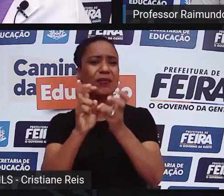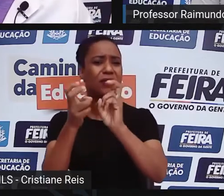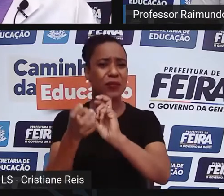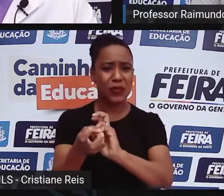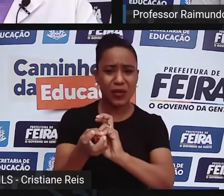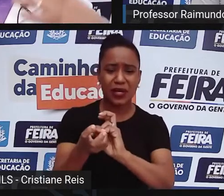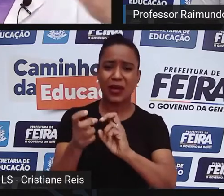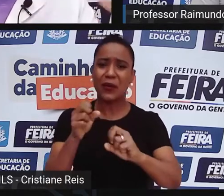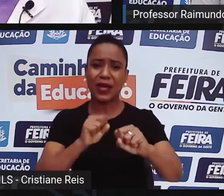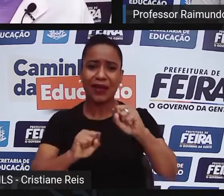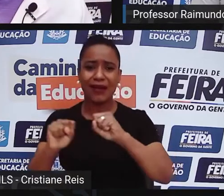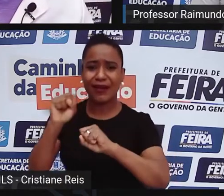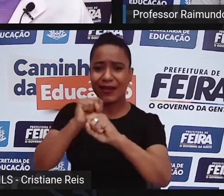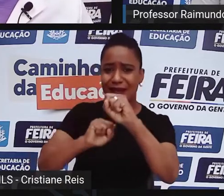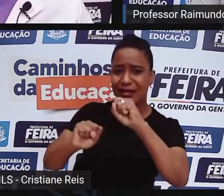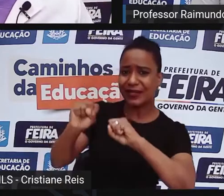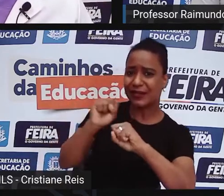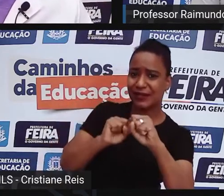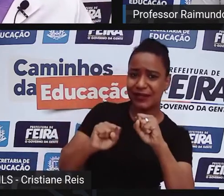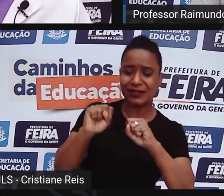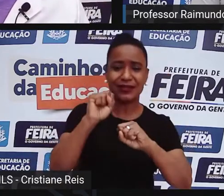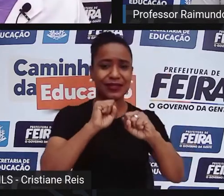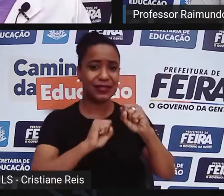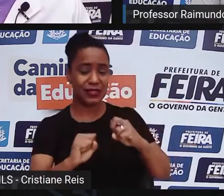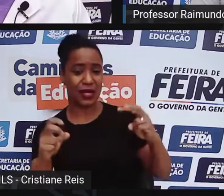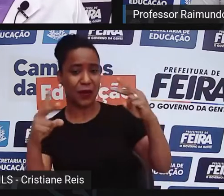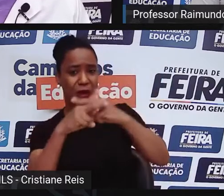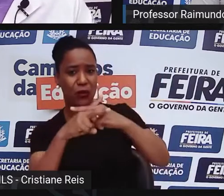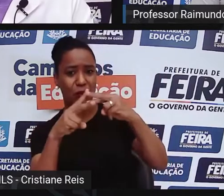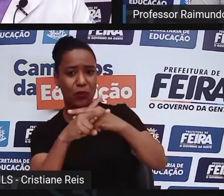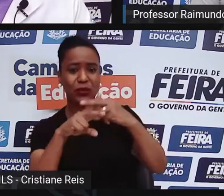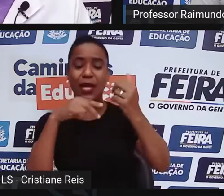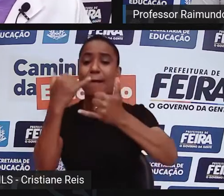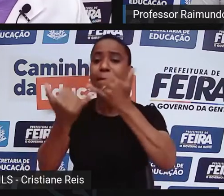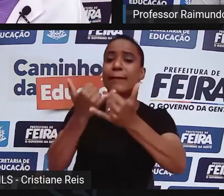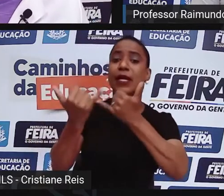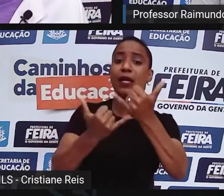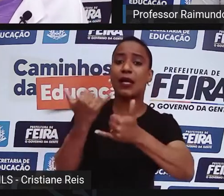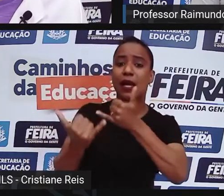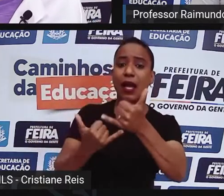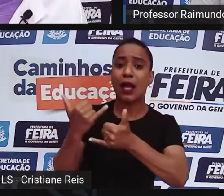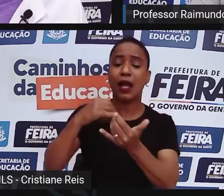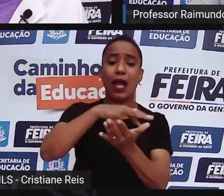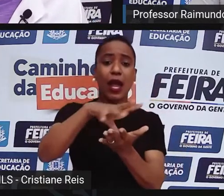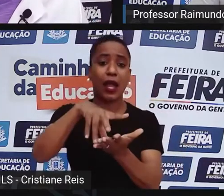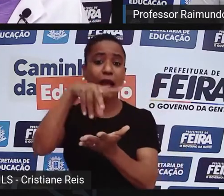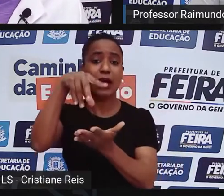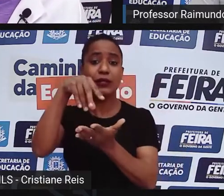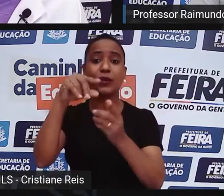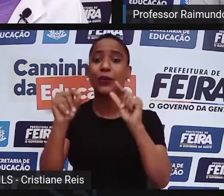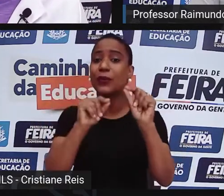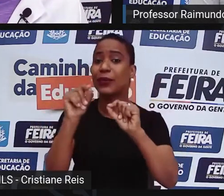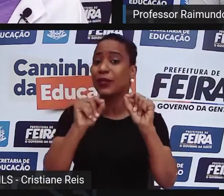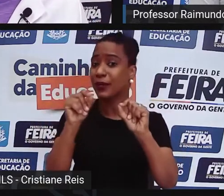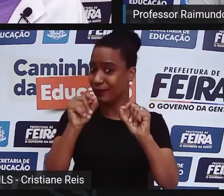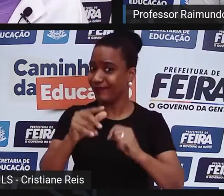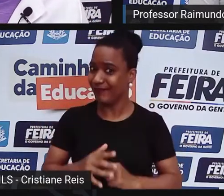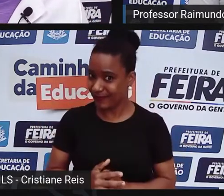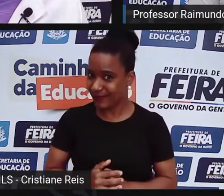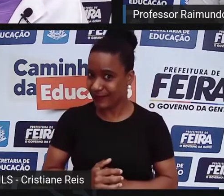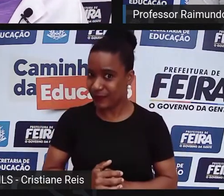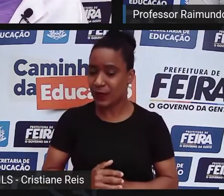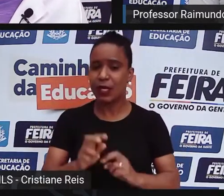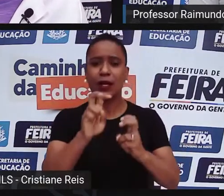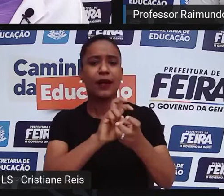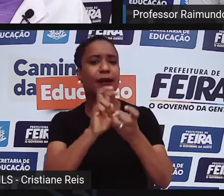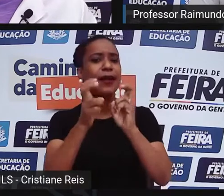dança? É uma luta? É uma brincadeira? Uma arte? O que é a definição da capoeira? A definição da